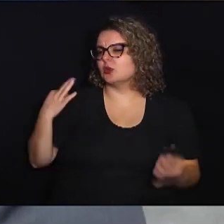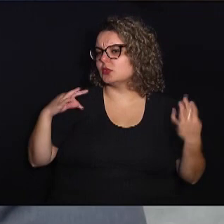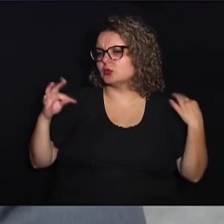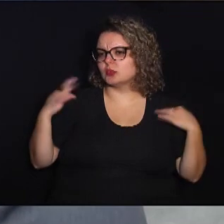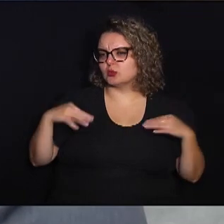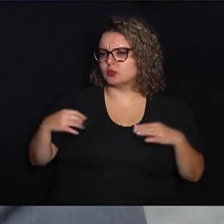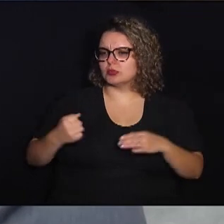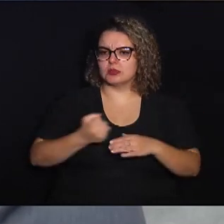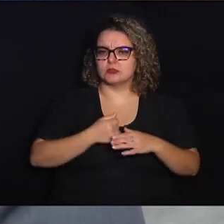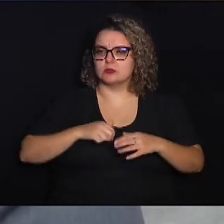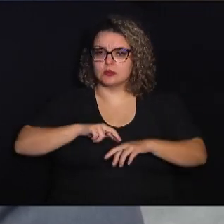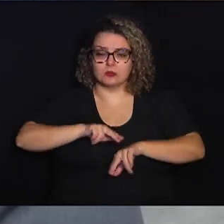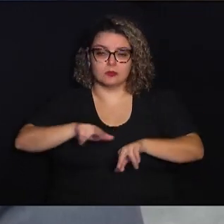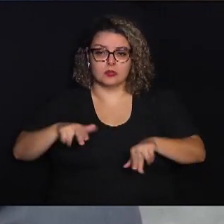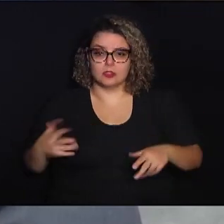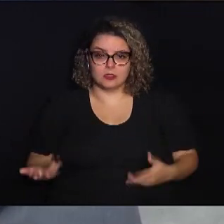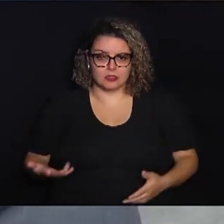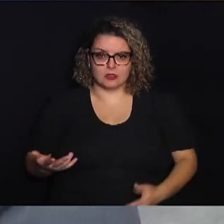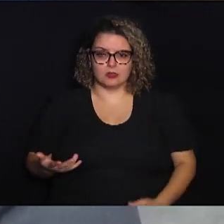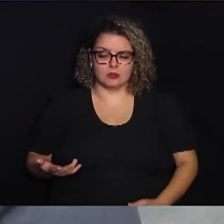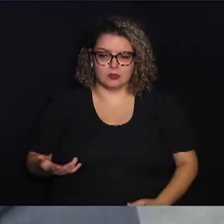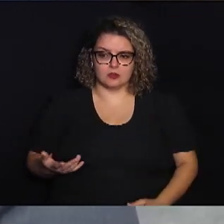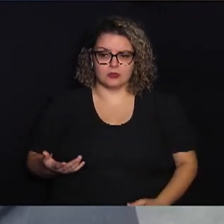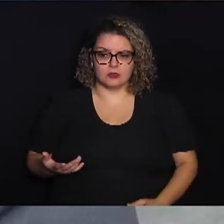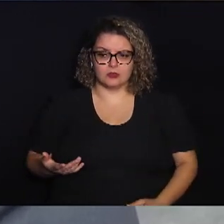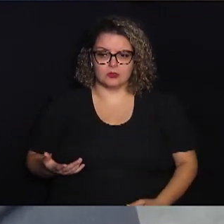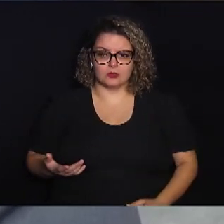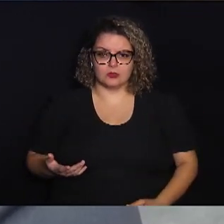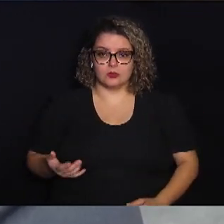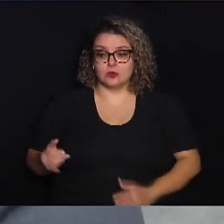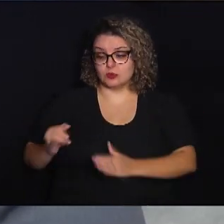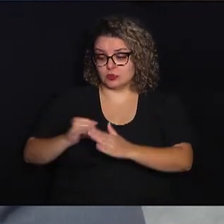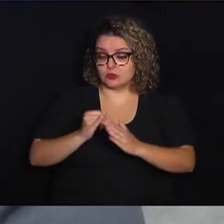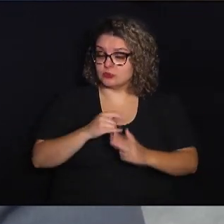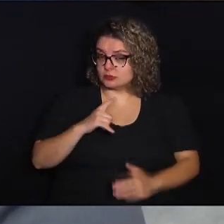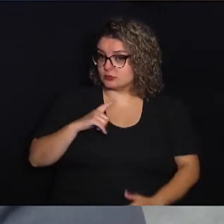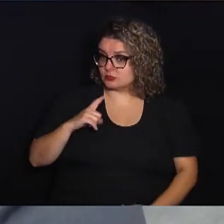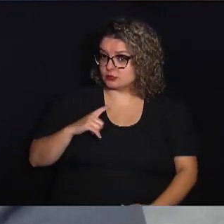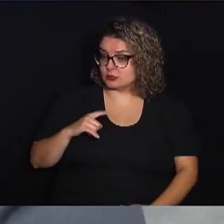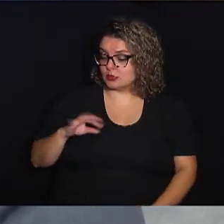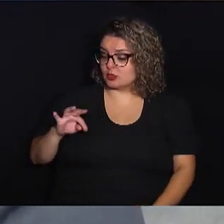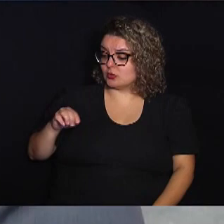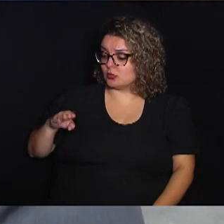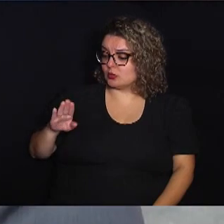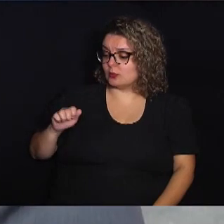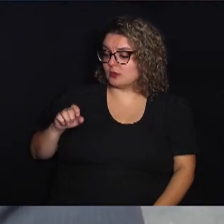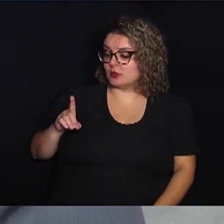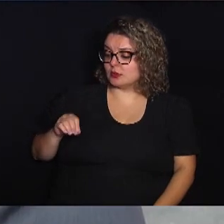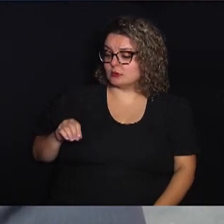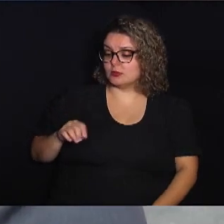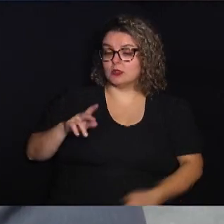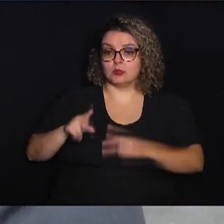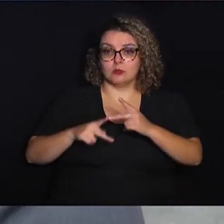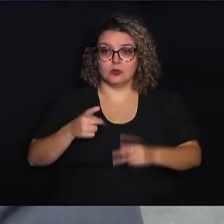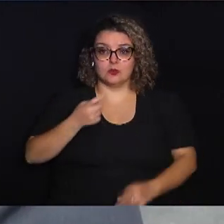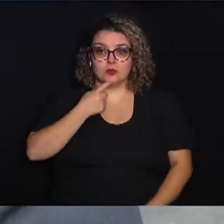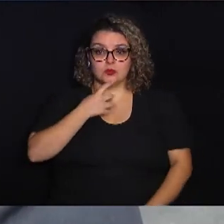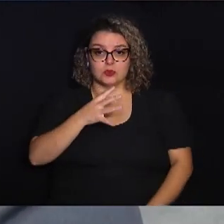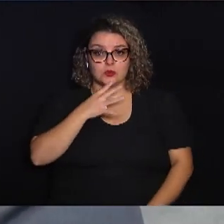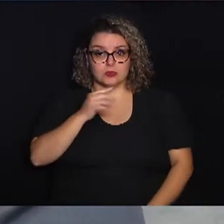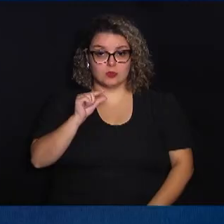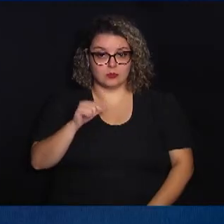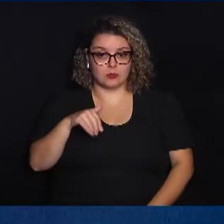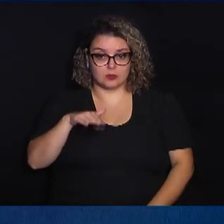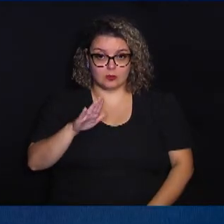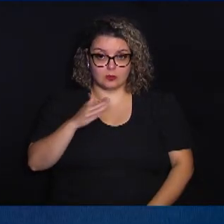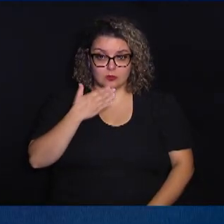gastronômico, turismo até com aqueles imóveis tombados que nós temos, para que o povo de Campinas possa conhecer um pouco